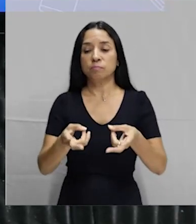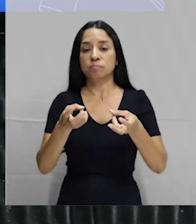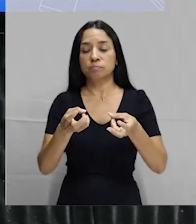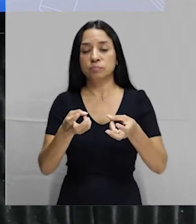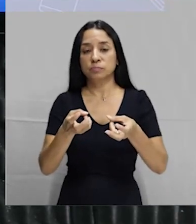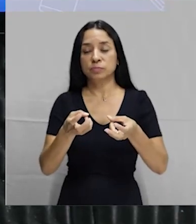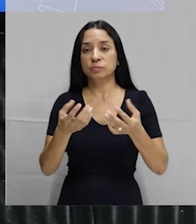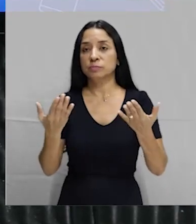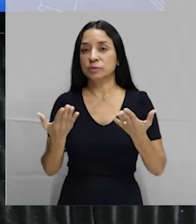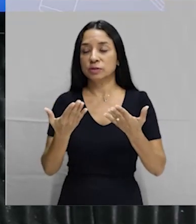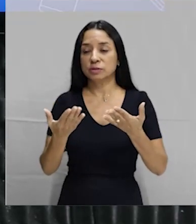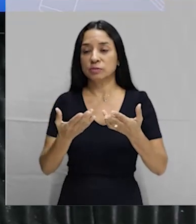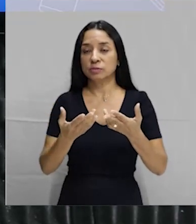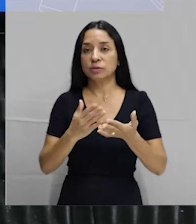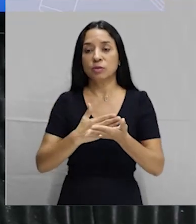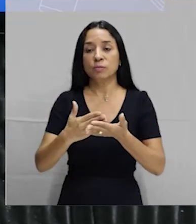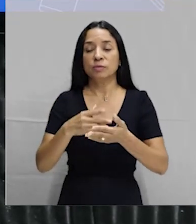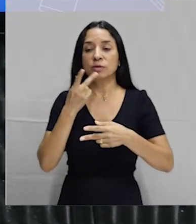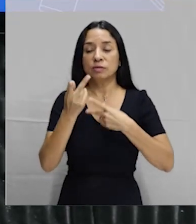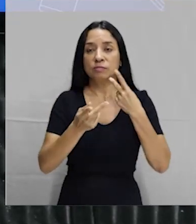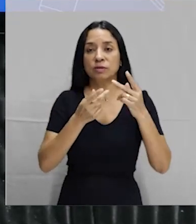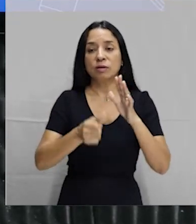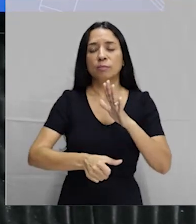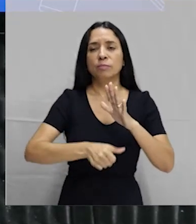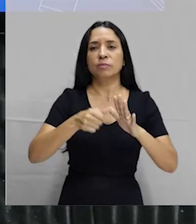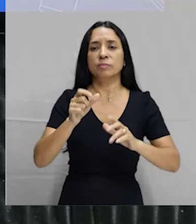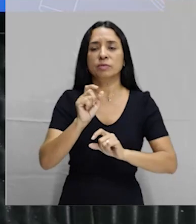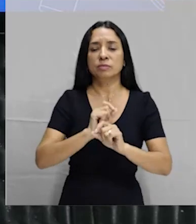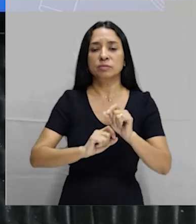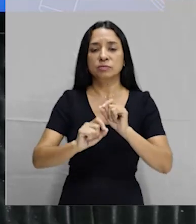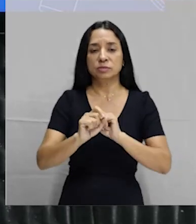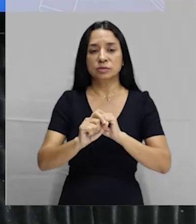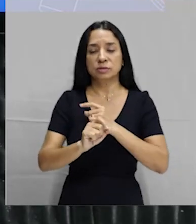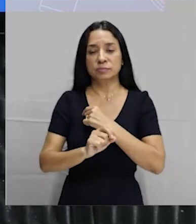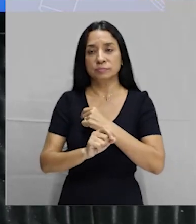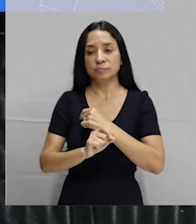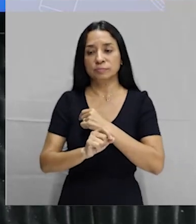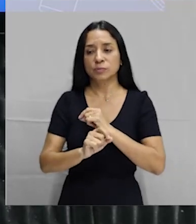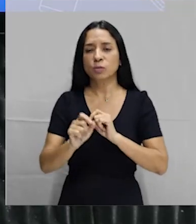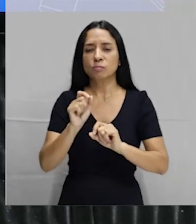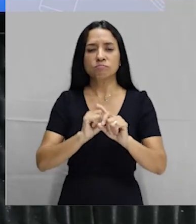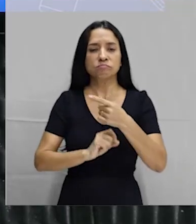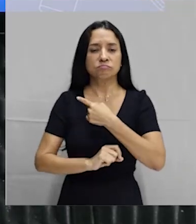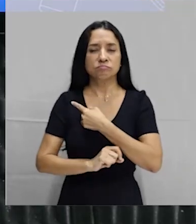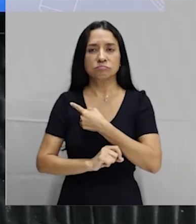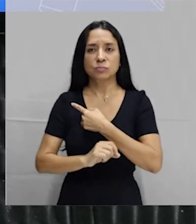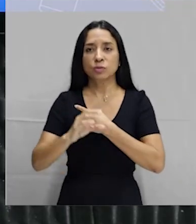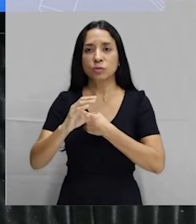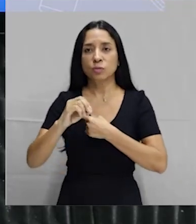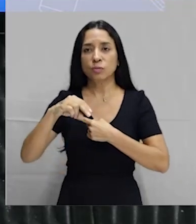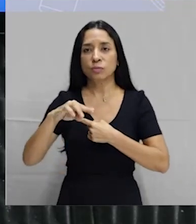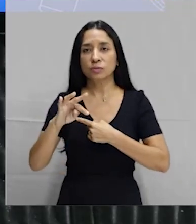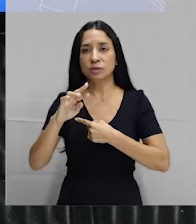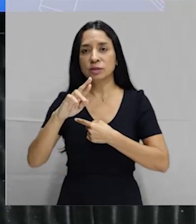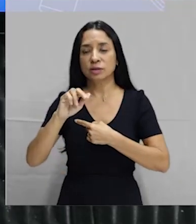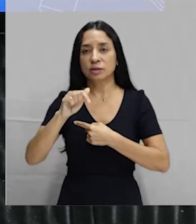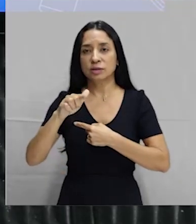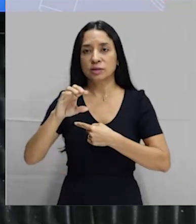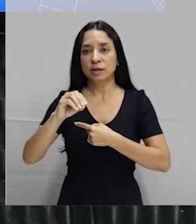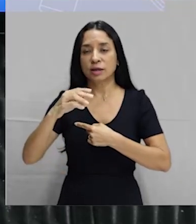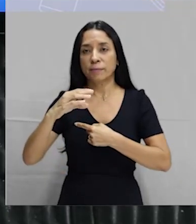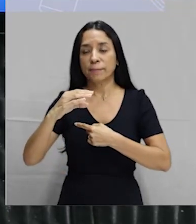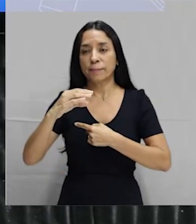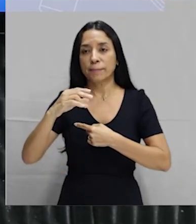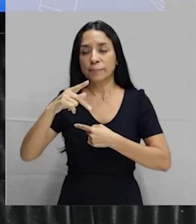atenção que agora a gente vai começar a falar primeiramente sobre a contracepção. O que é contracepção? Contracepção, como a gente